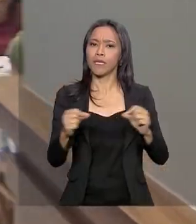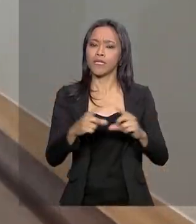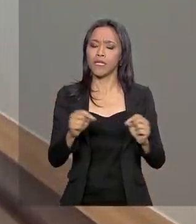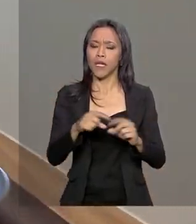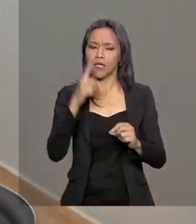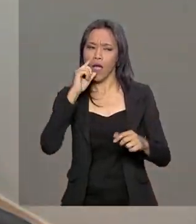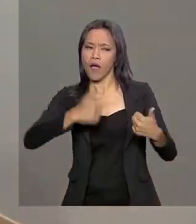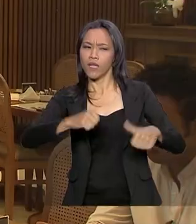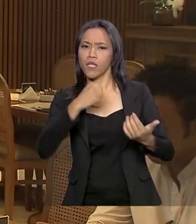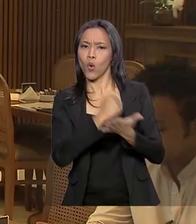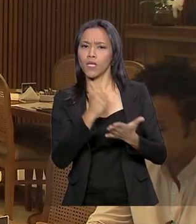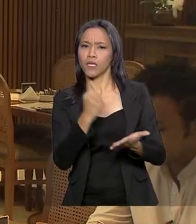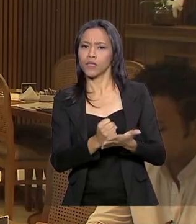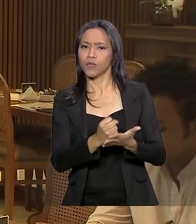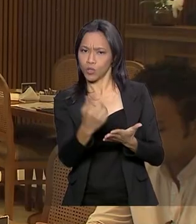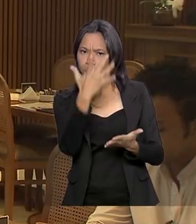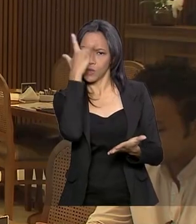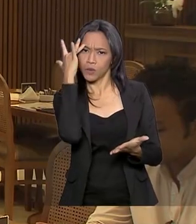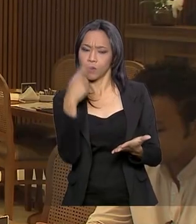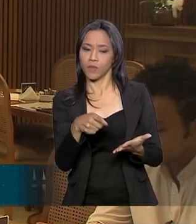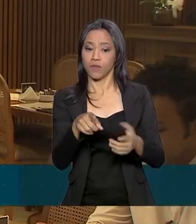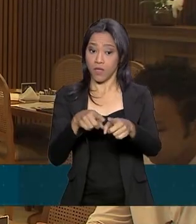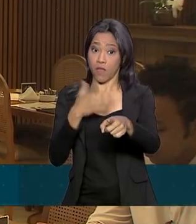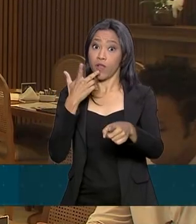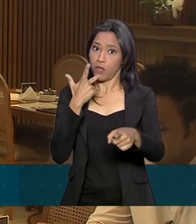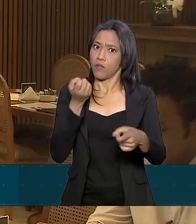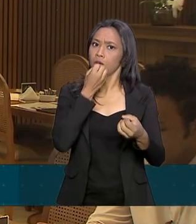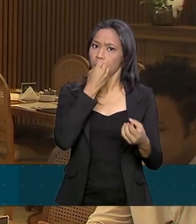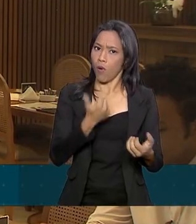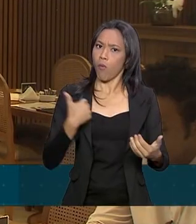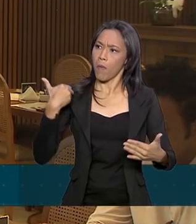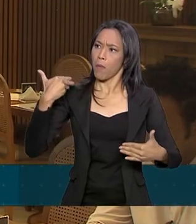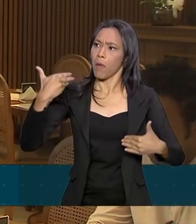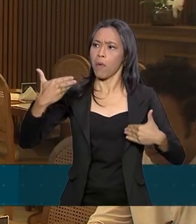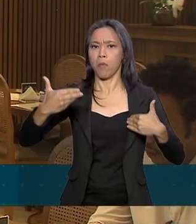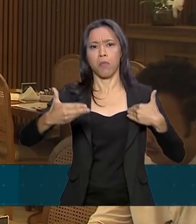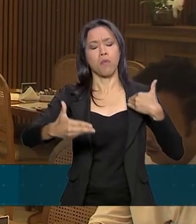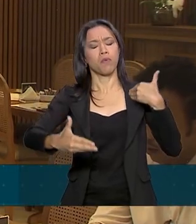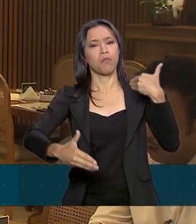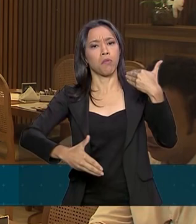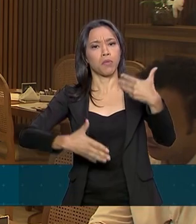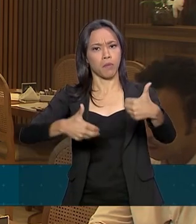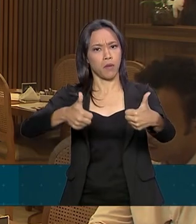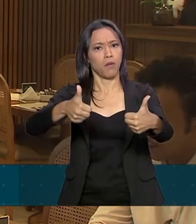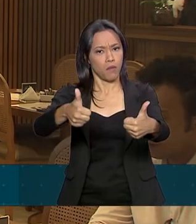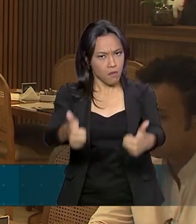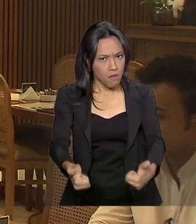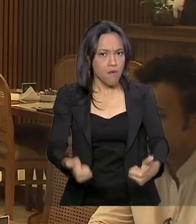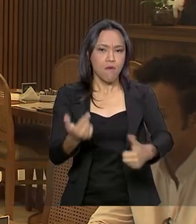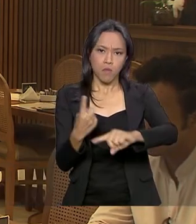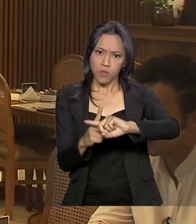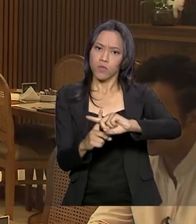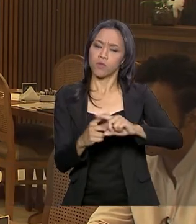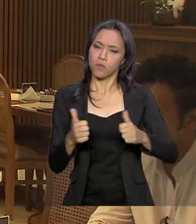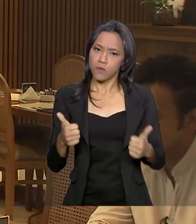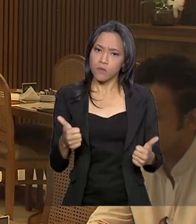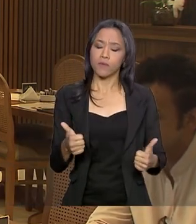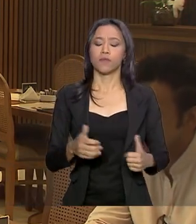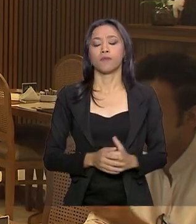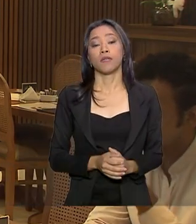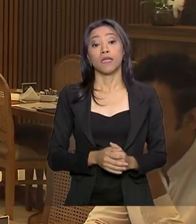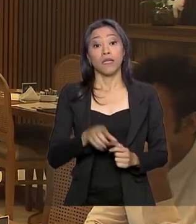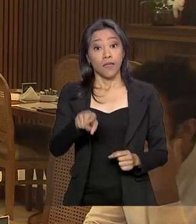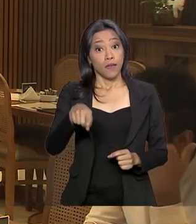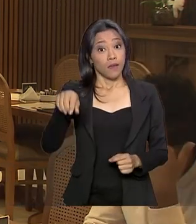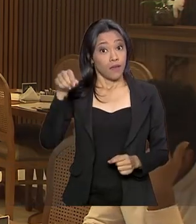contratação de mais um. O movimento, graças a Deus, está melhorando. Todo dia está crescendo, a gente está indo em um caminho positivo e a